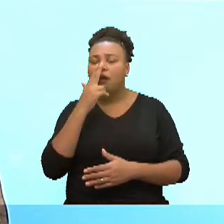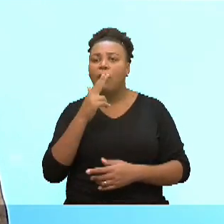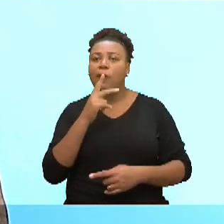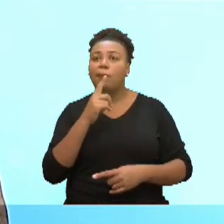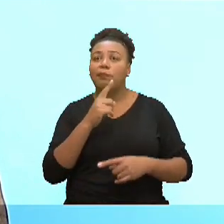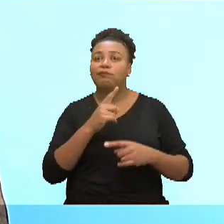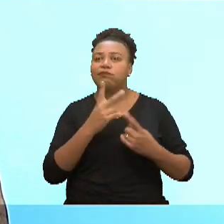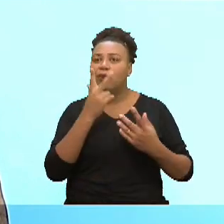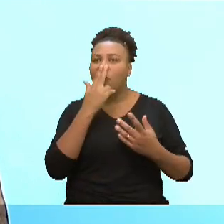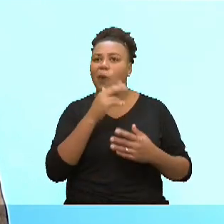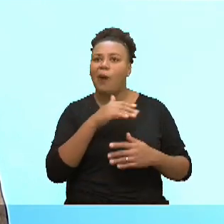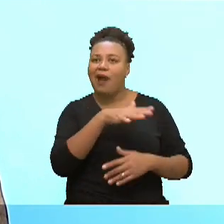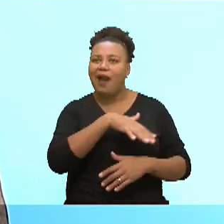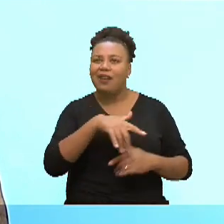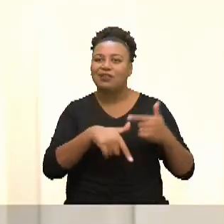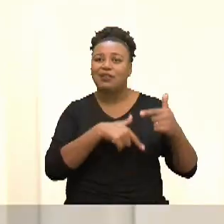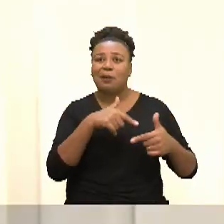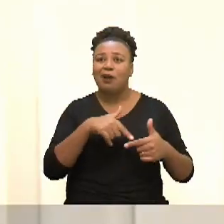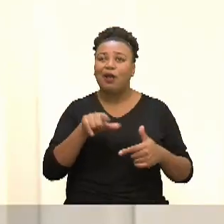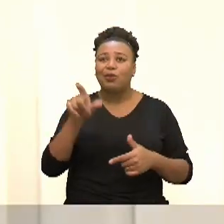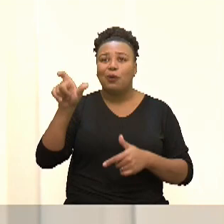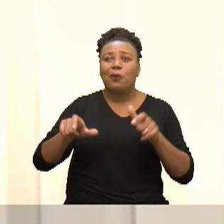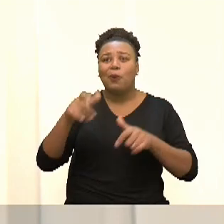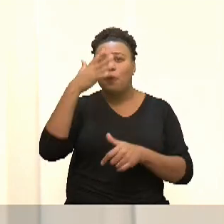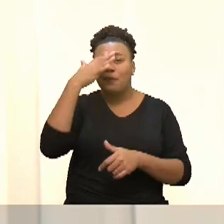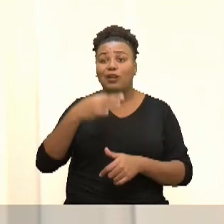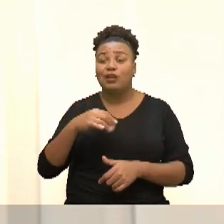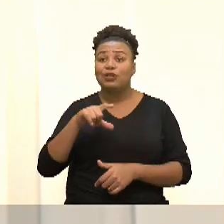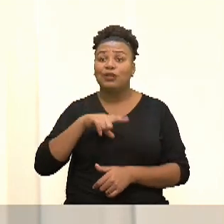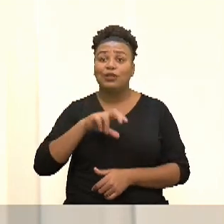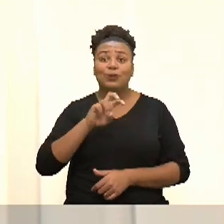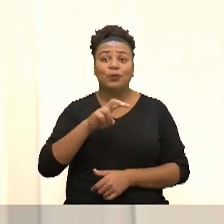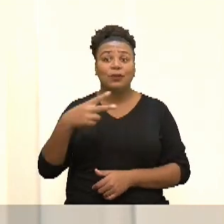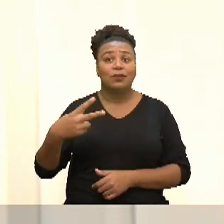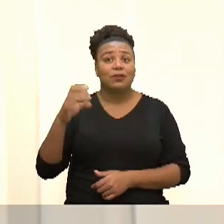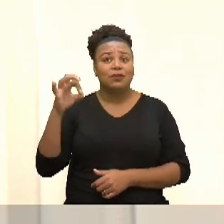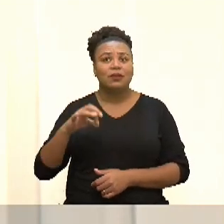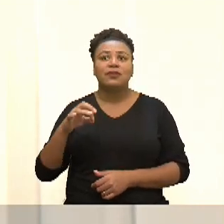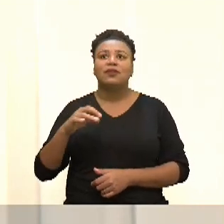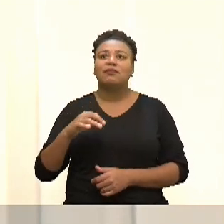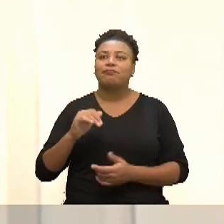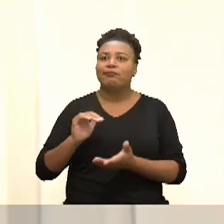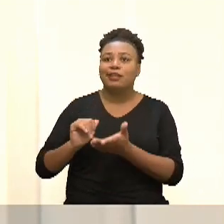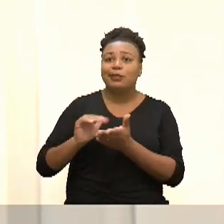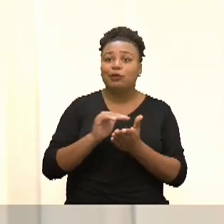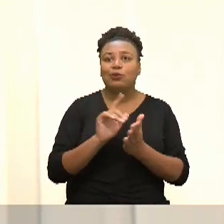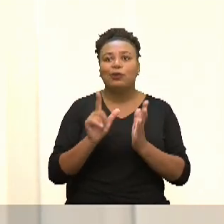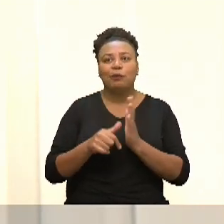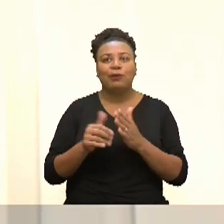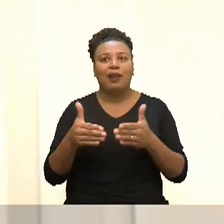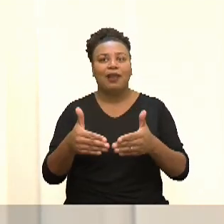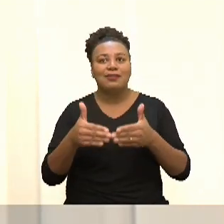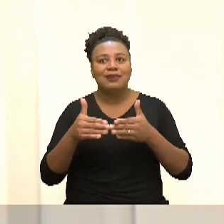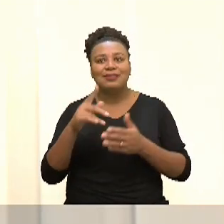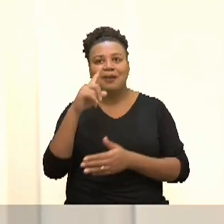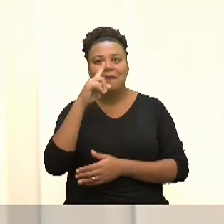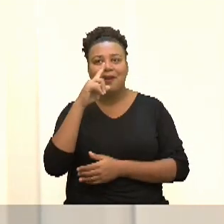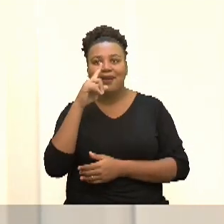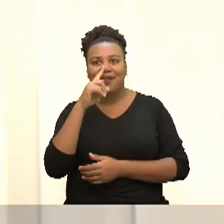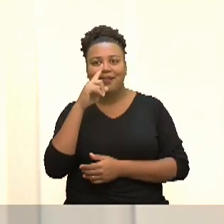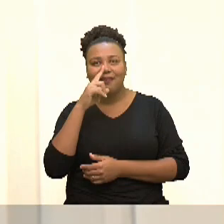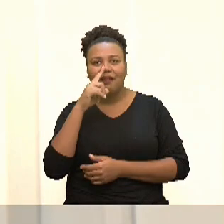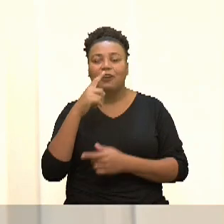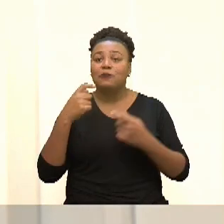mercado de trabalho que também não compreende. Nós temos 52% das mulheres sendo demitidas depois do período de licença-maternidade.